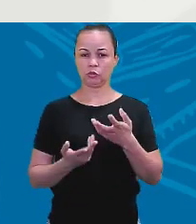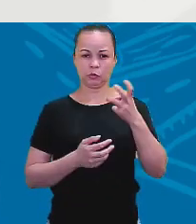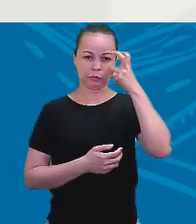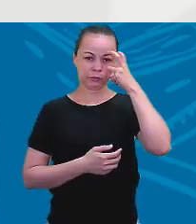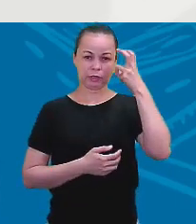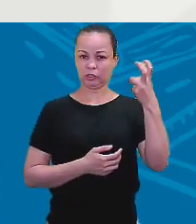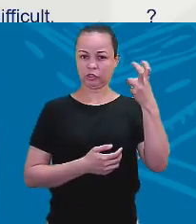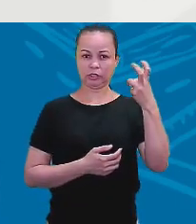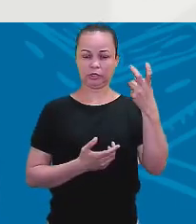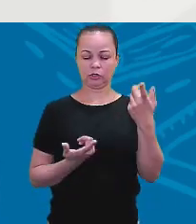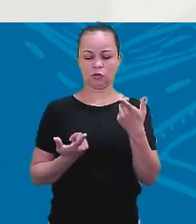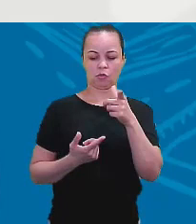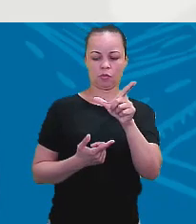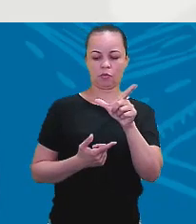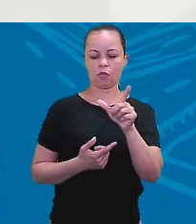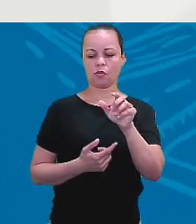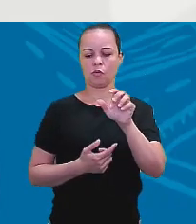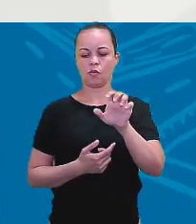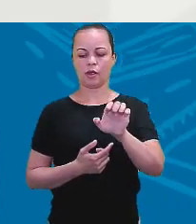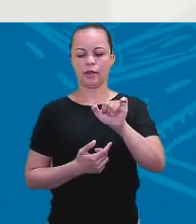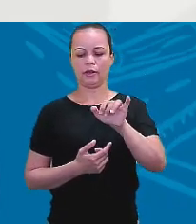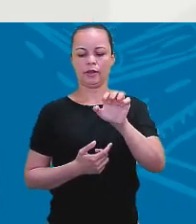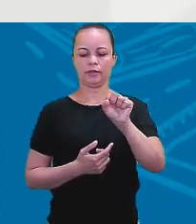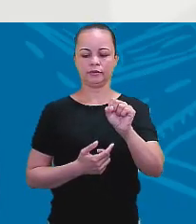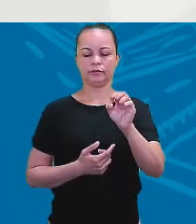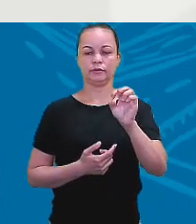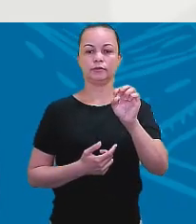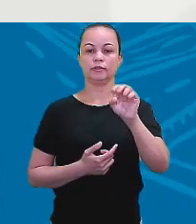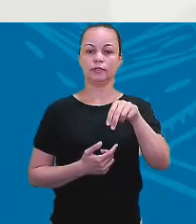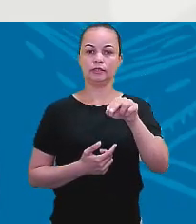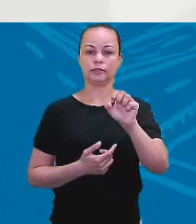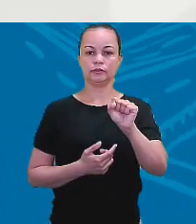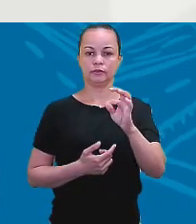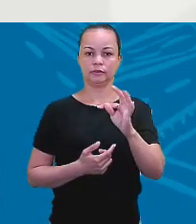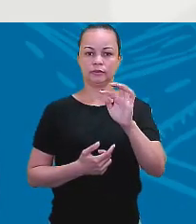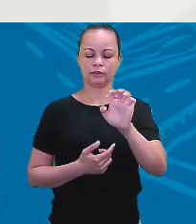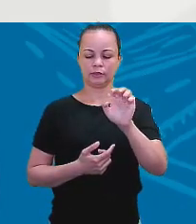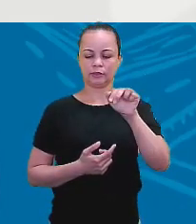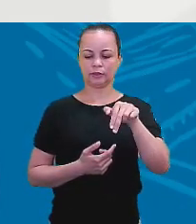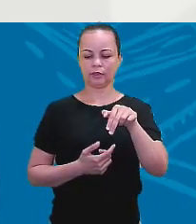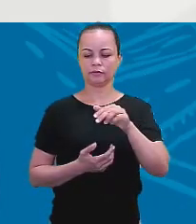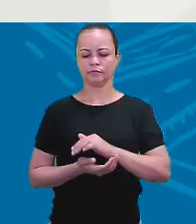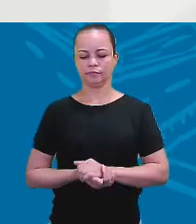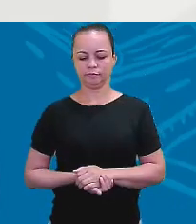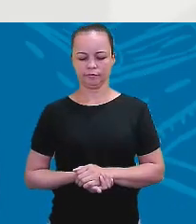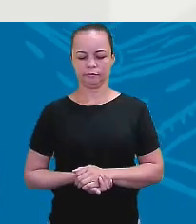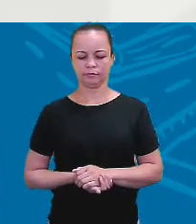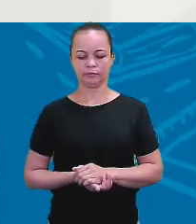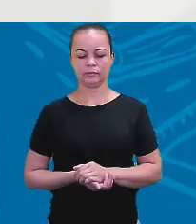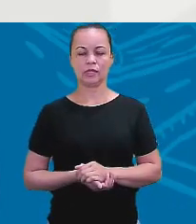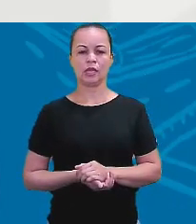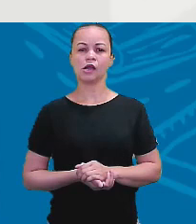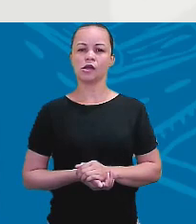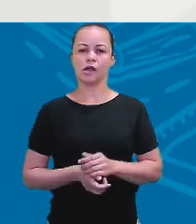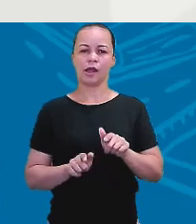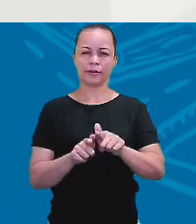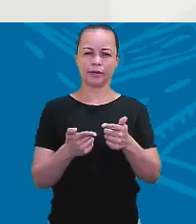não somos tão inteligentes quanto Einstein. The English grammar is not difficult. A gramática inglesa, ela